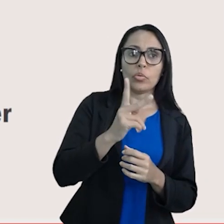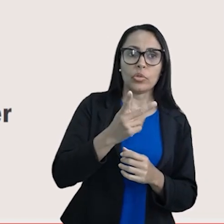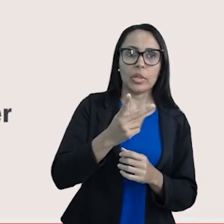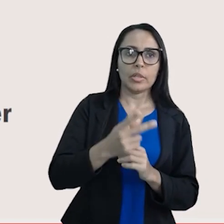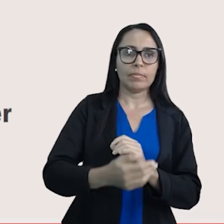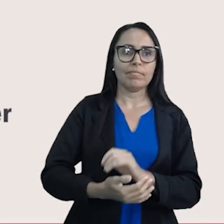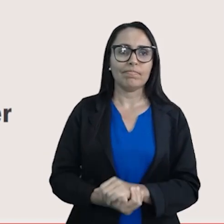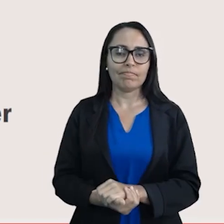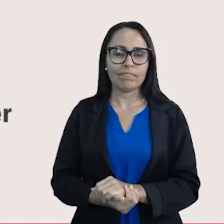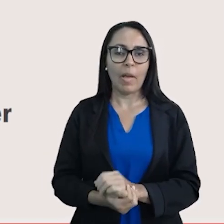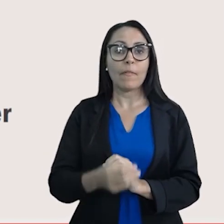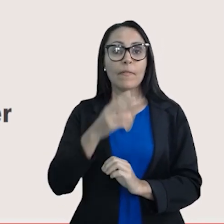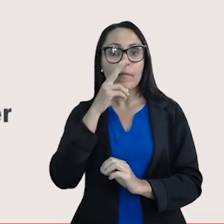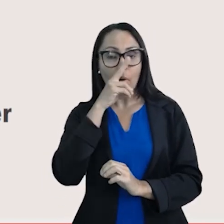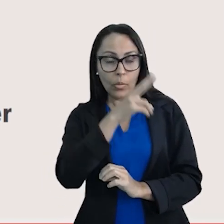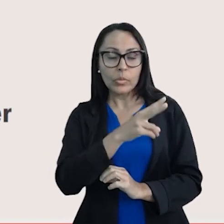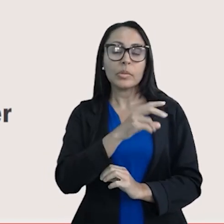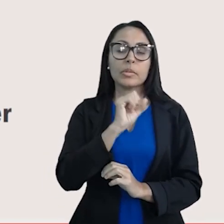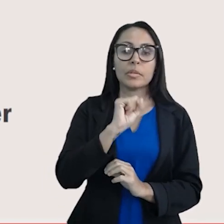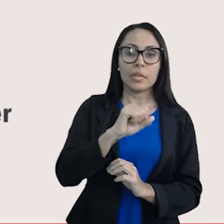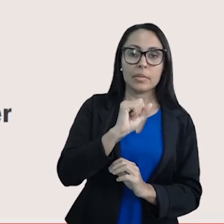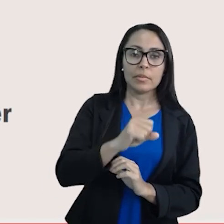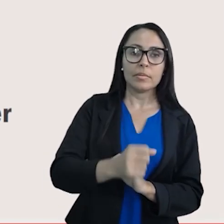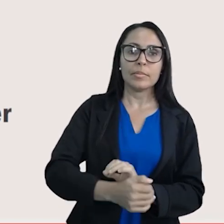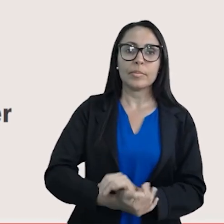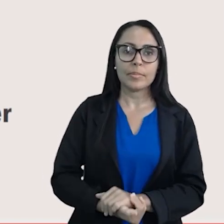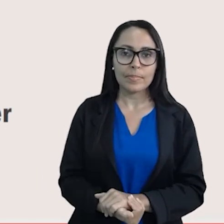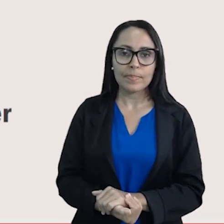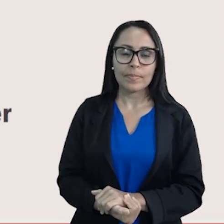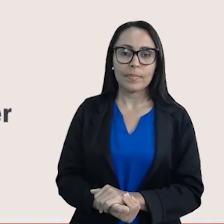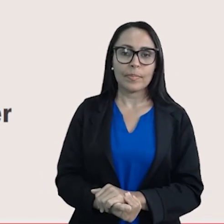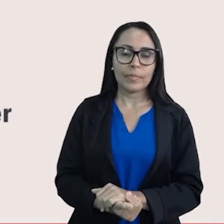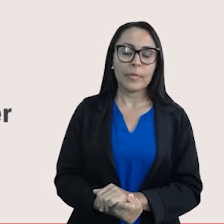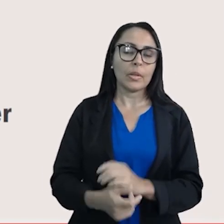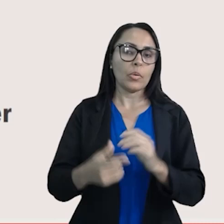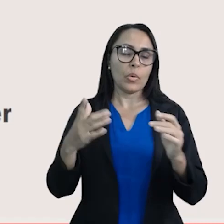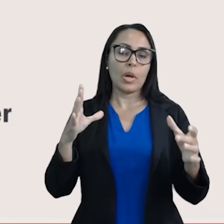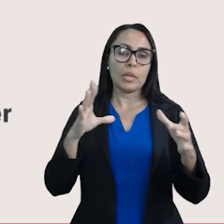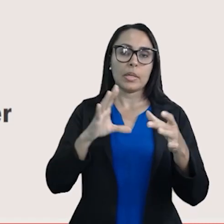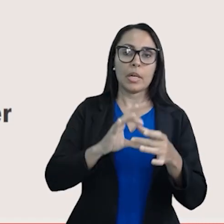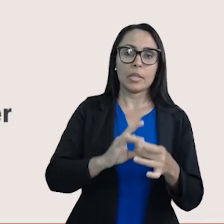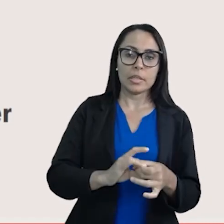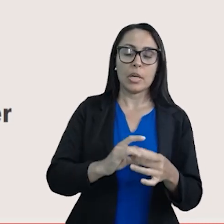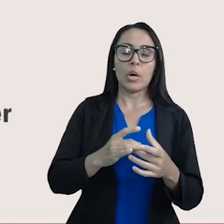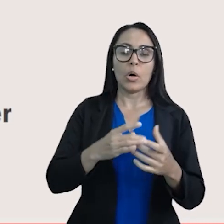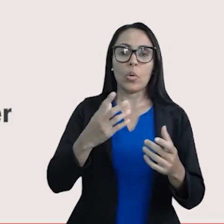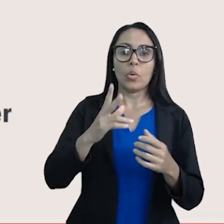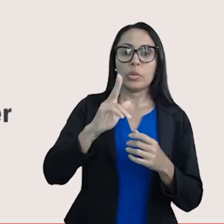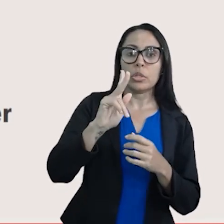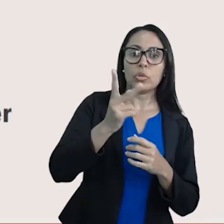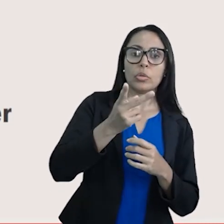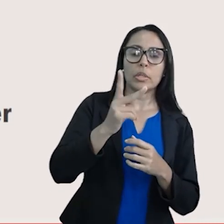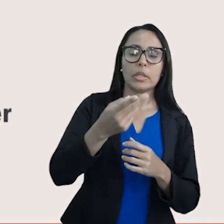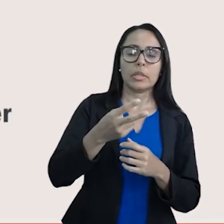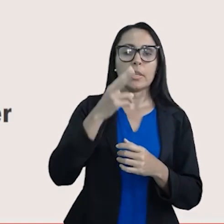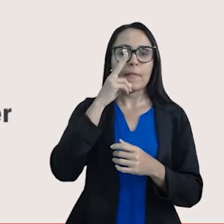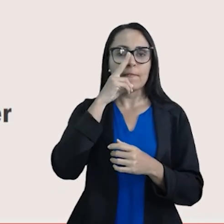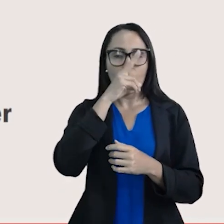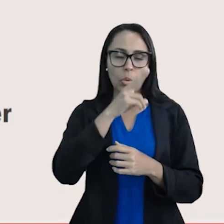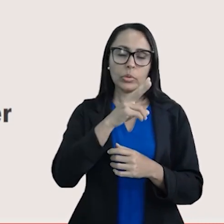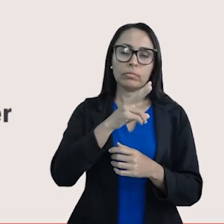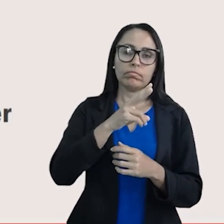forte, de grande intensidade. Então, a ligação de hidrogênio é uma ligação de forte